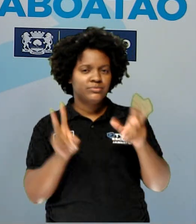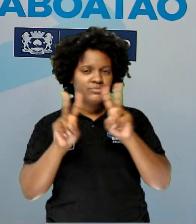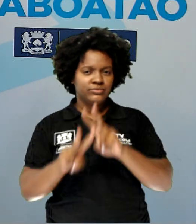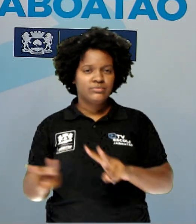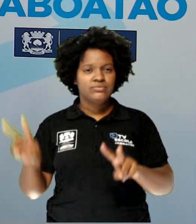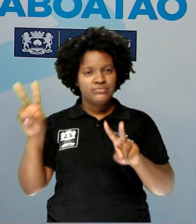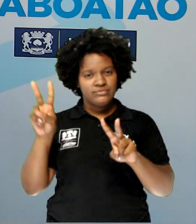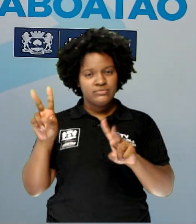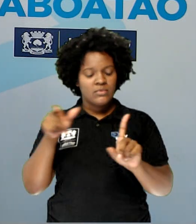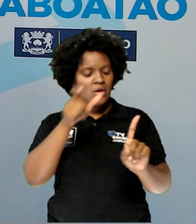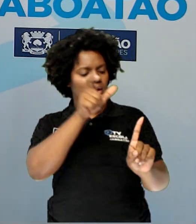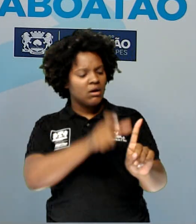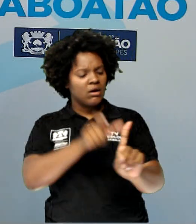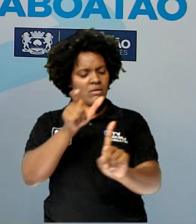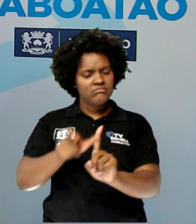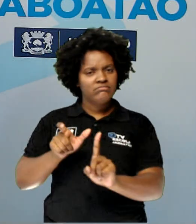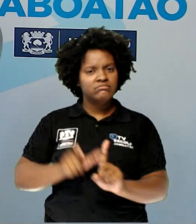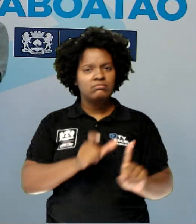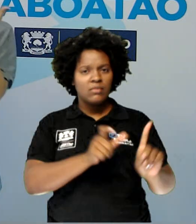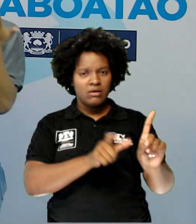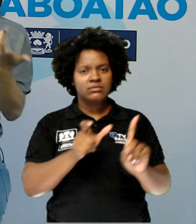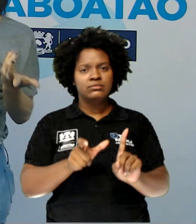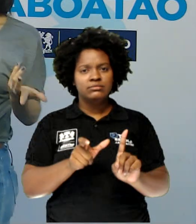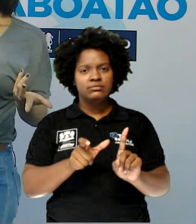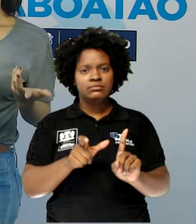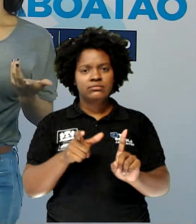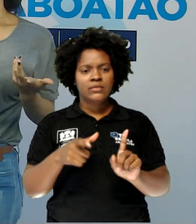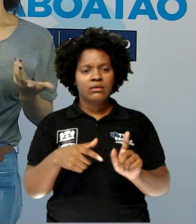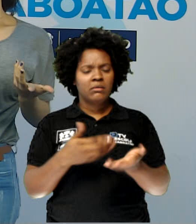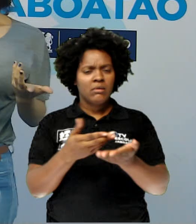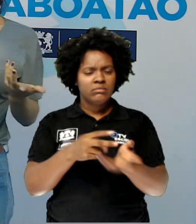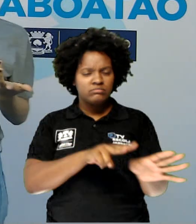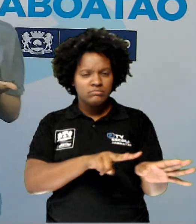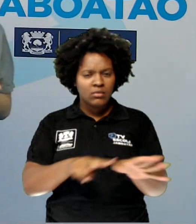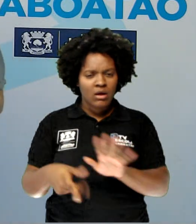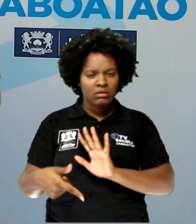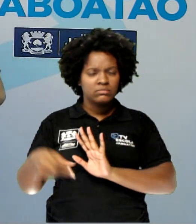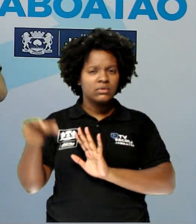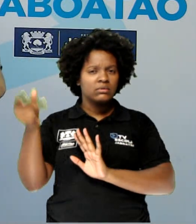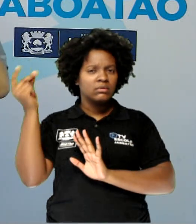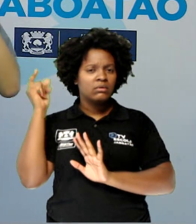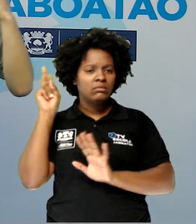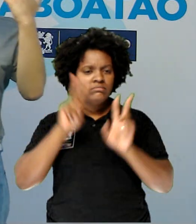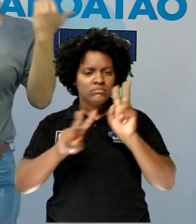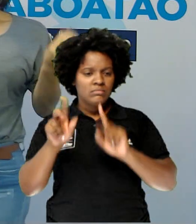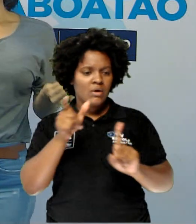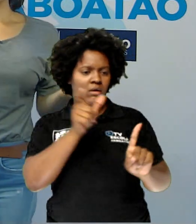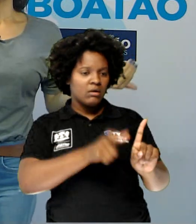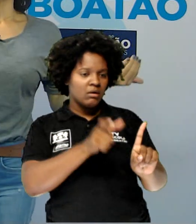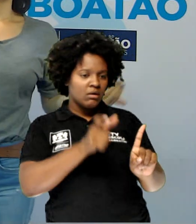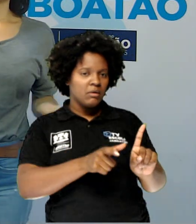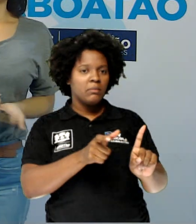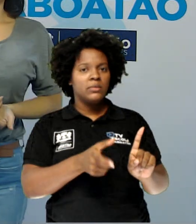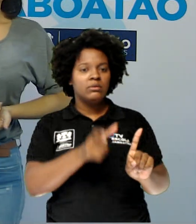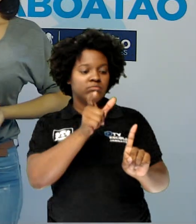são justamente os personagens. Então, a gente viu na semana passada os personagens principais, os personagens secundários, dentro da tirinha,